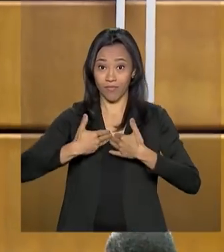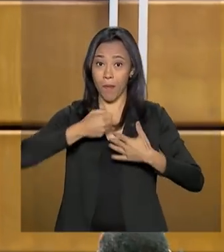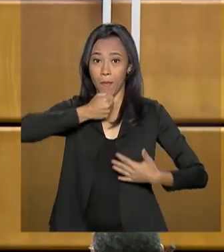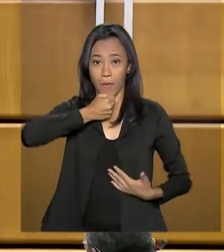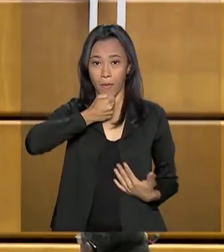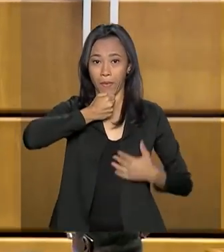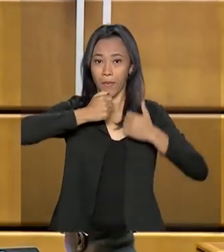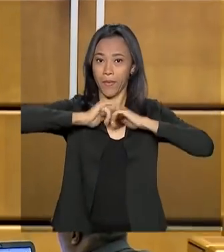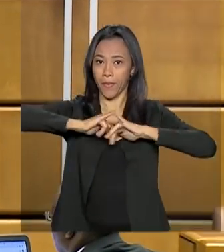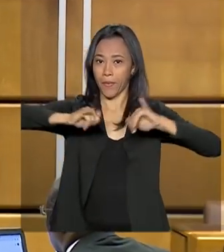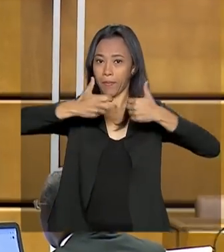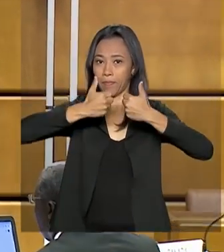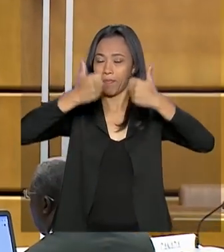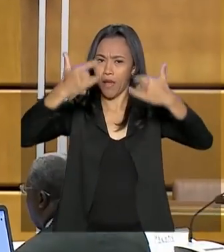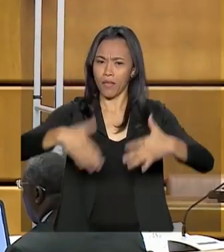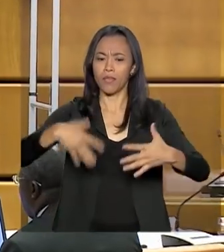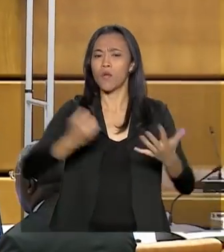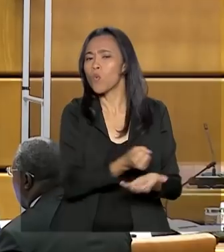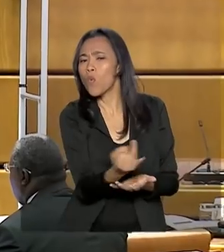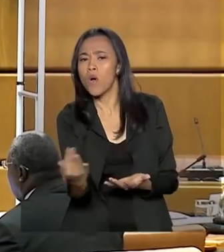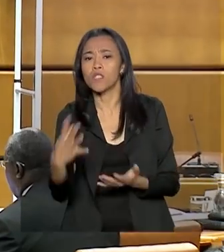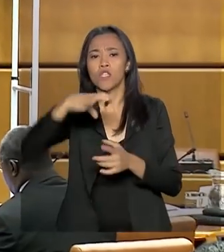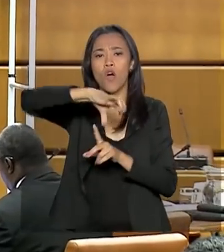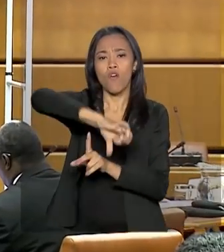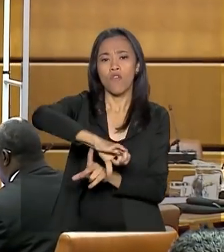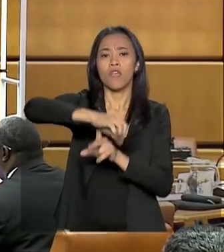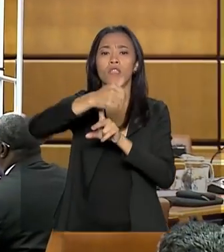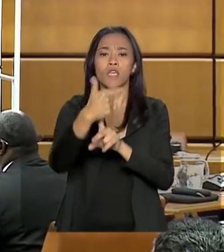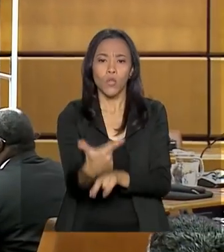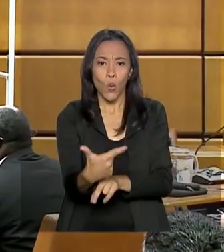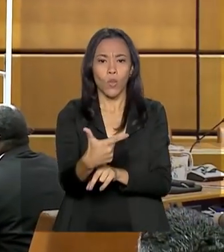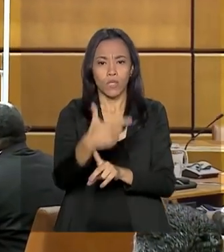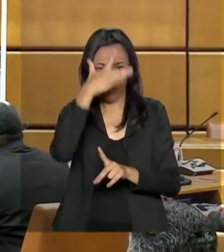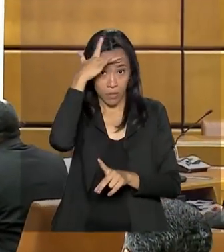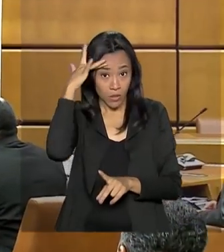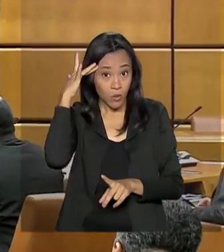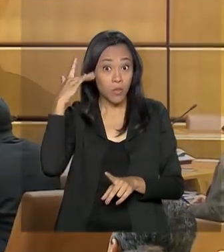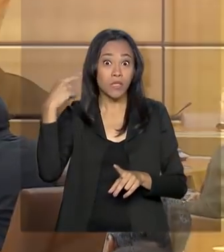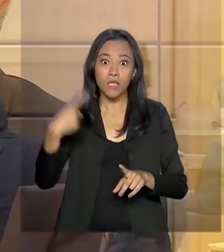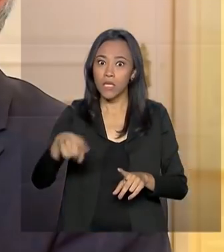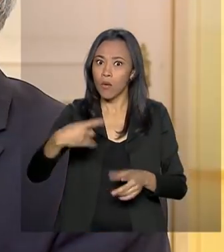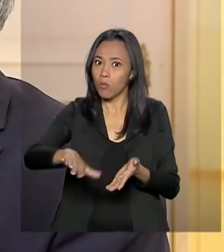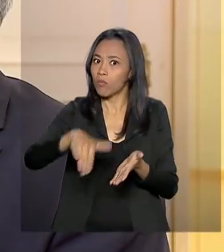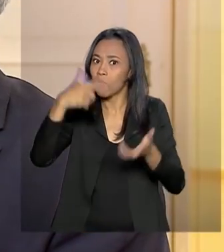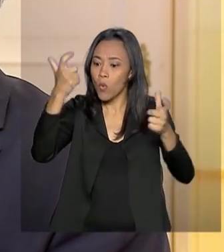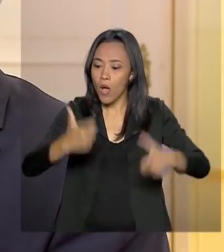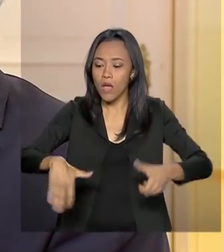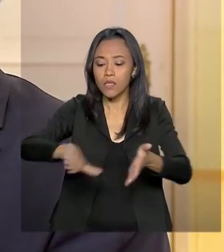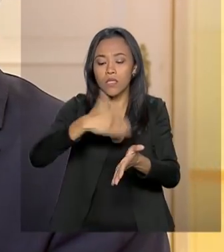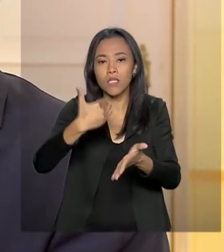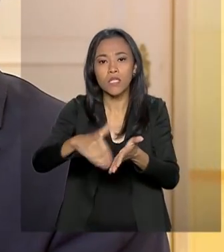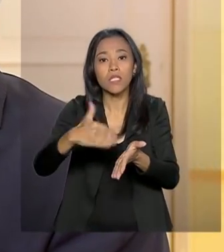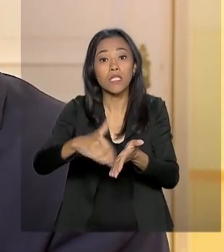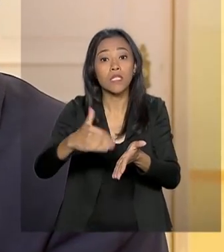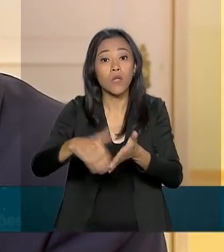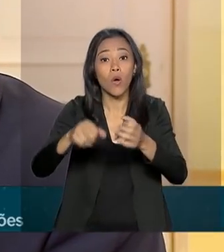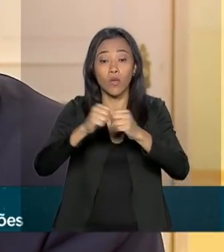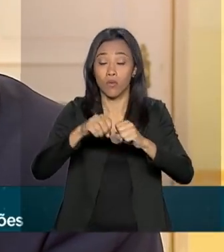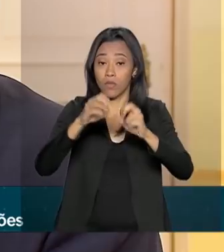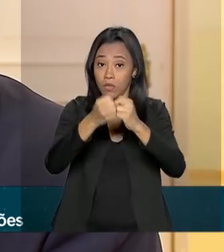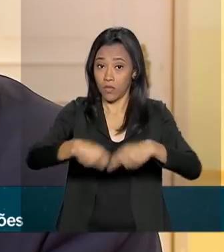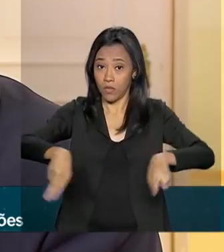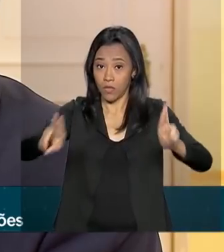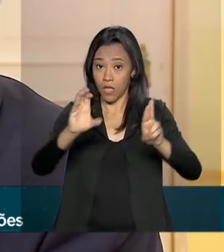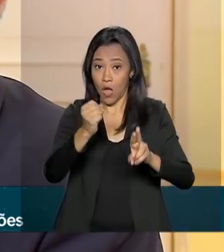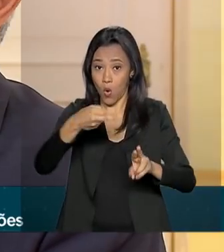atualmente tem 92 membros, sendo um dos maiores escritórios da ONU. A atividade espacial pode ajudar